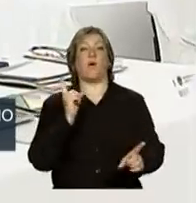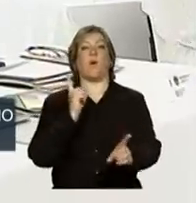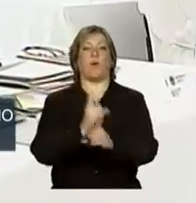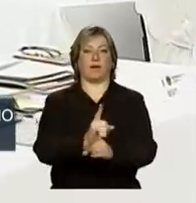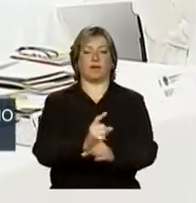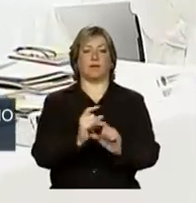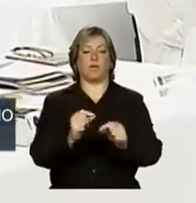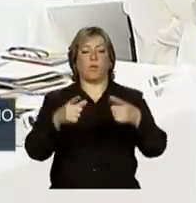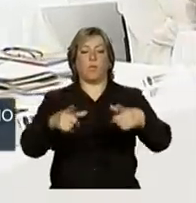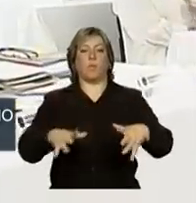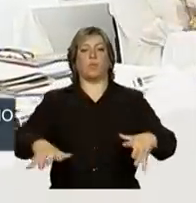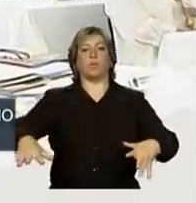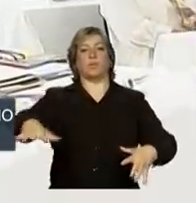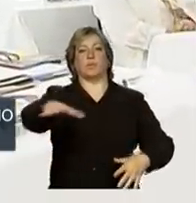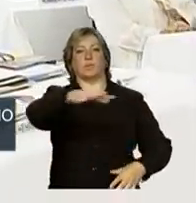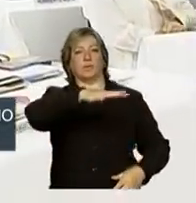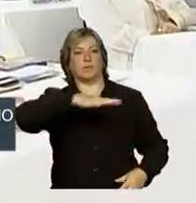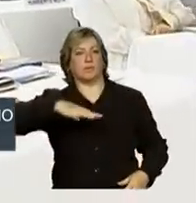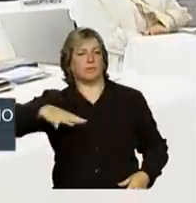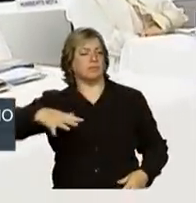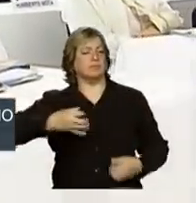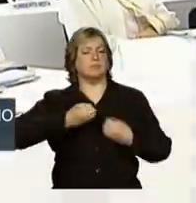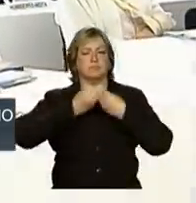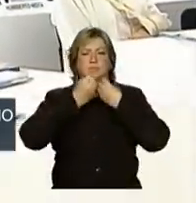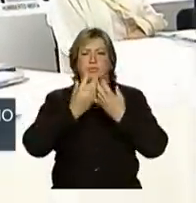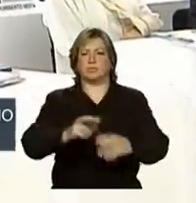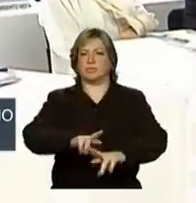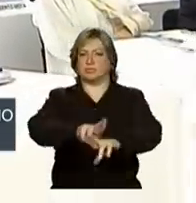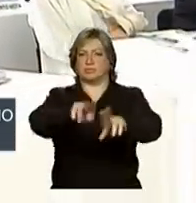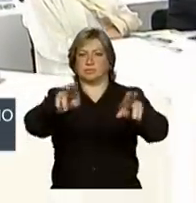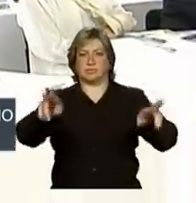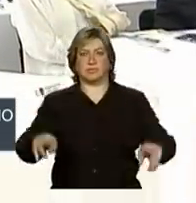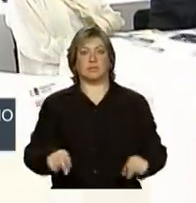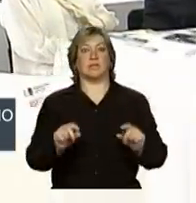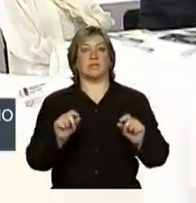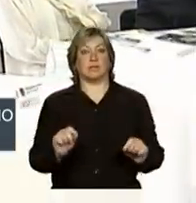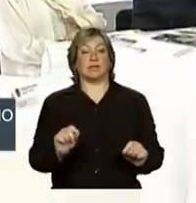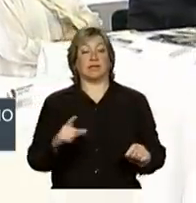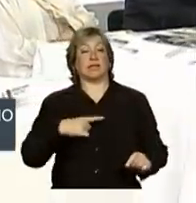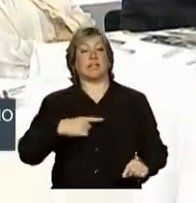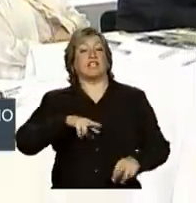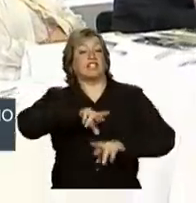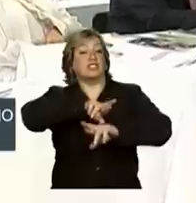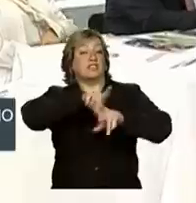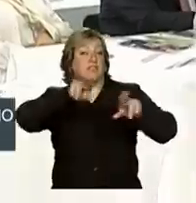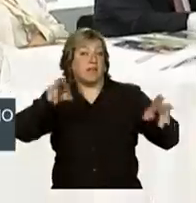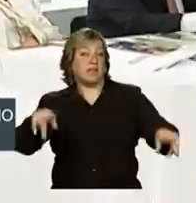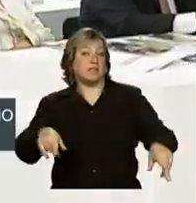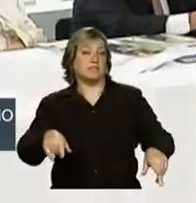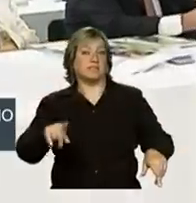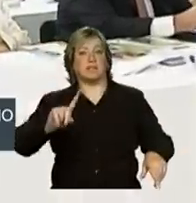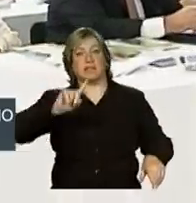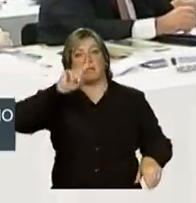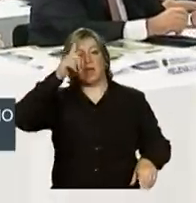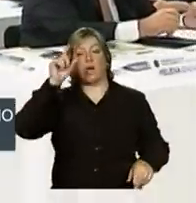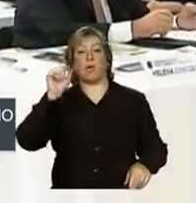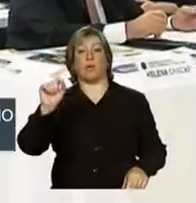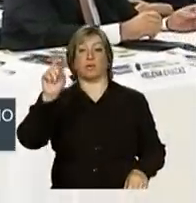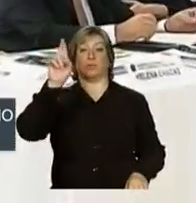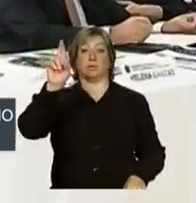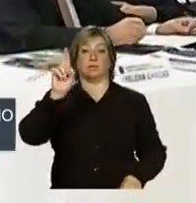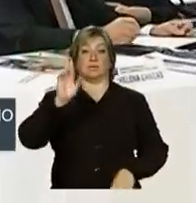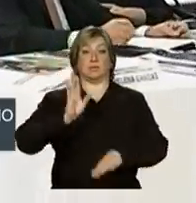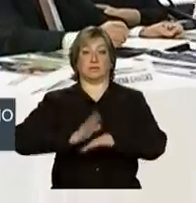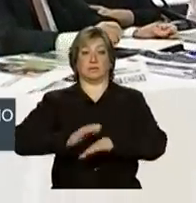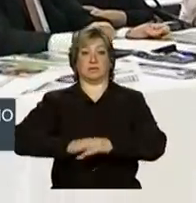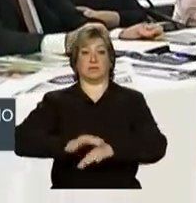num ambiente plural, em que as divergências naturais, em função do papel social que